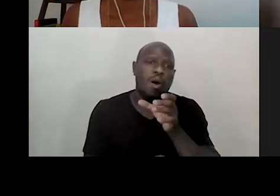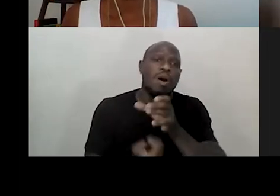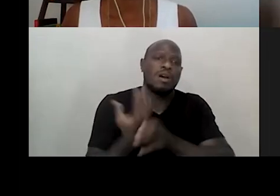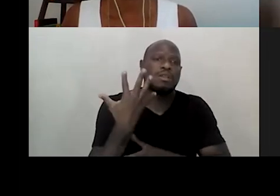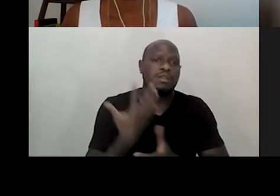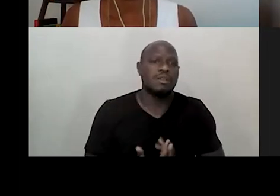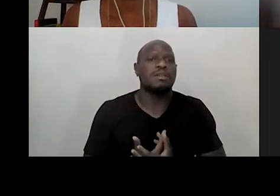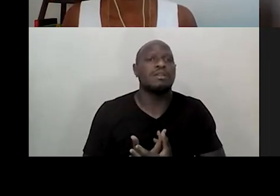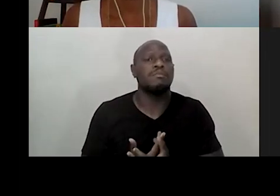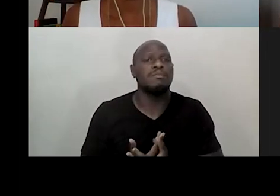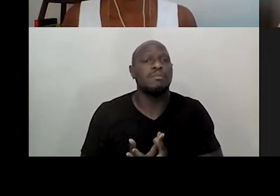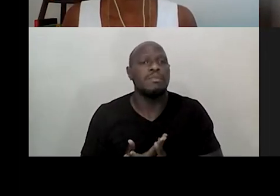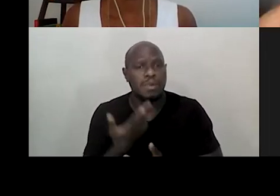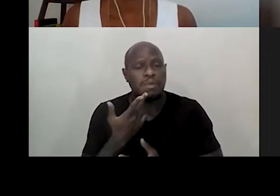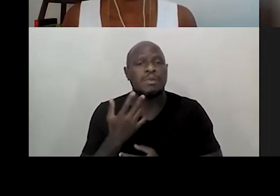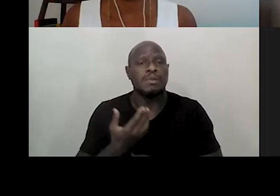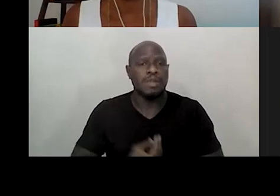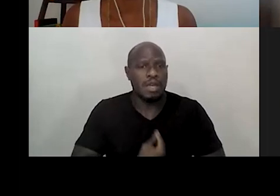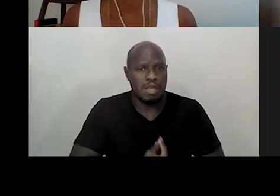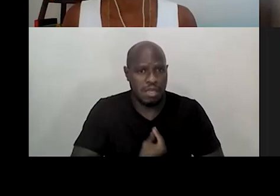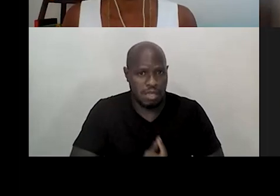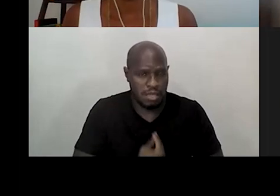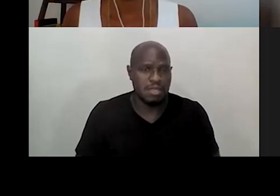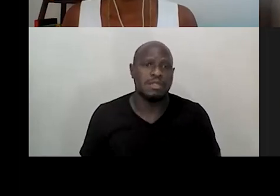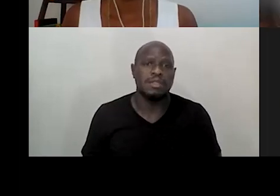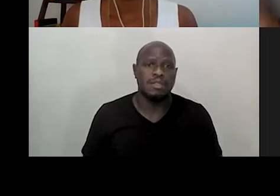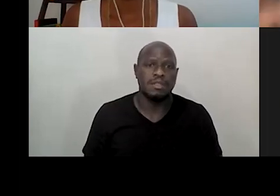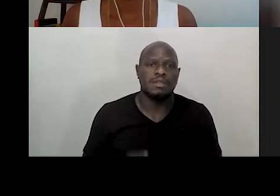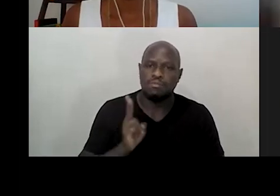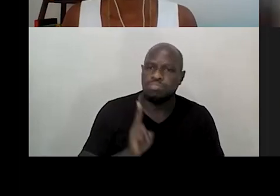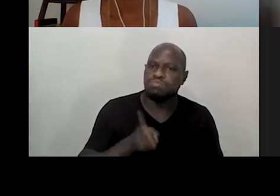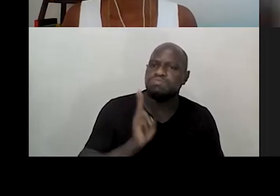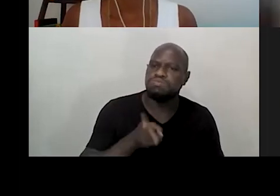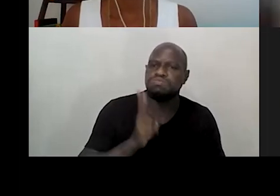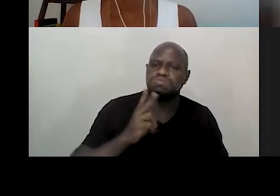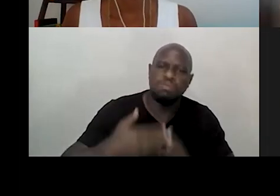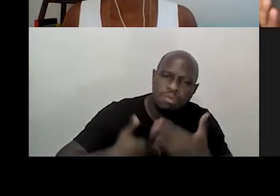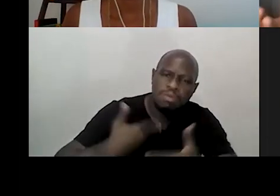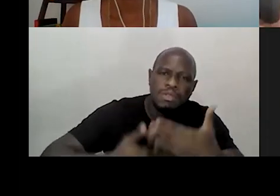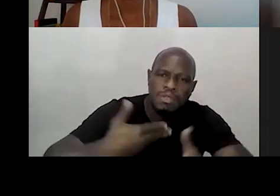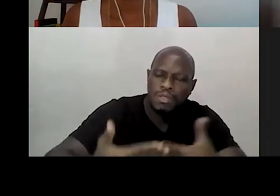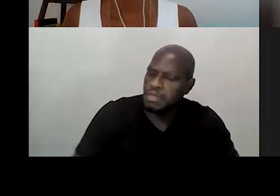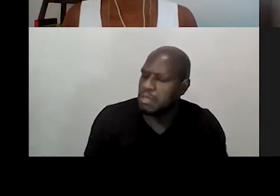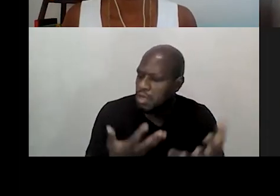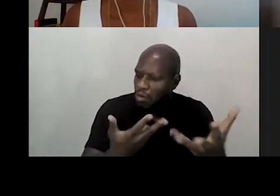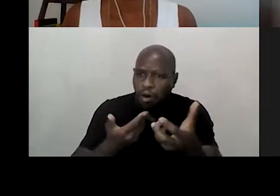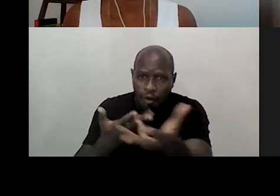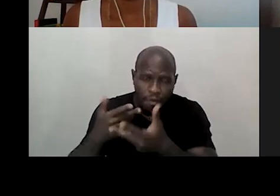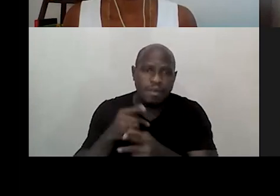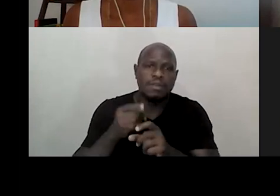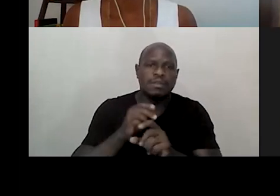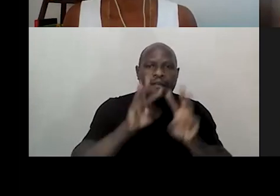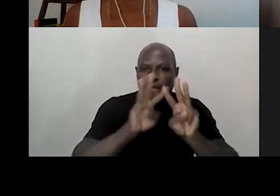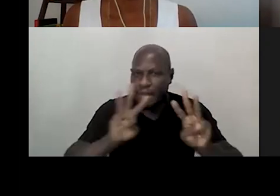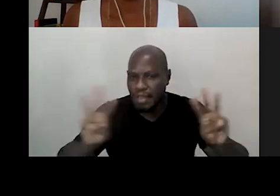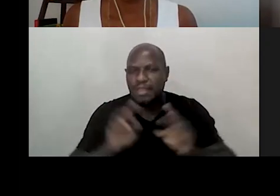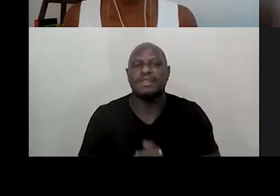para reexistir e continuar reexistindo. Então, convido vocês a acessar o site dos doutores,